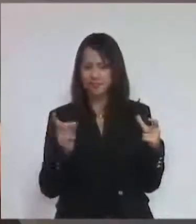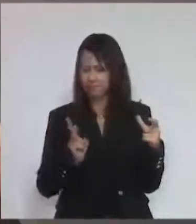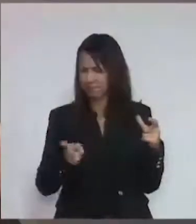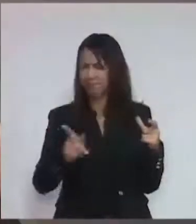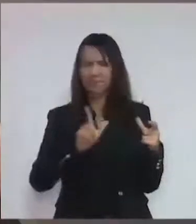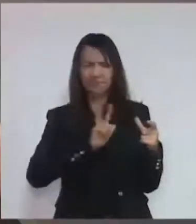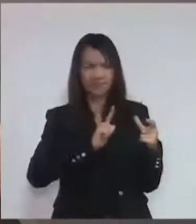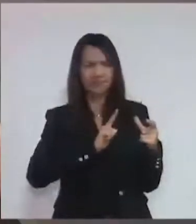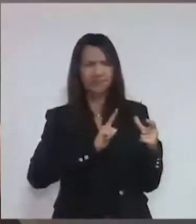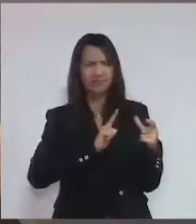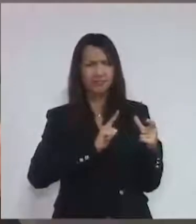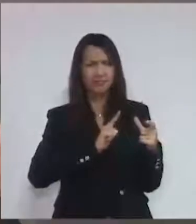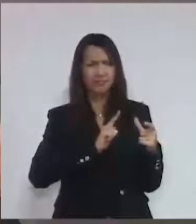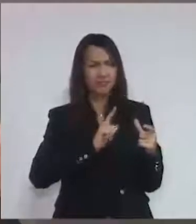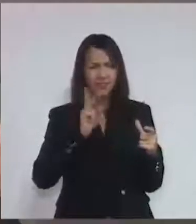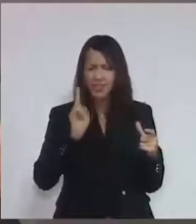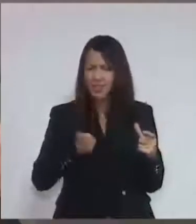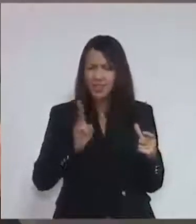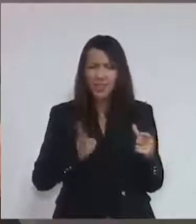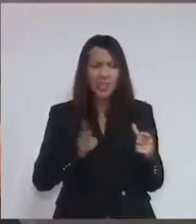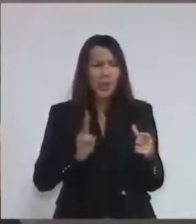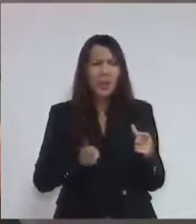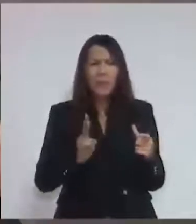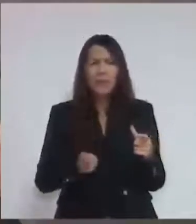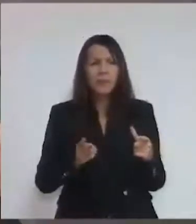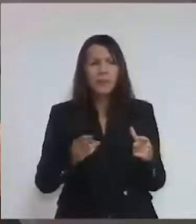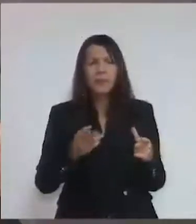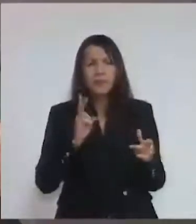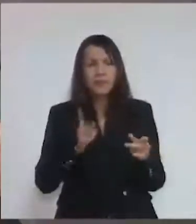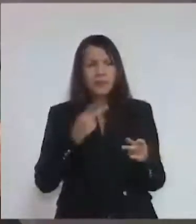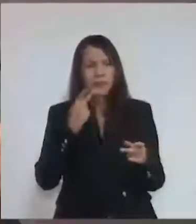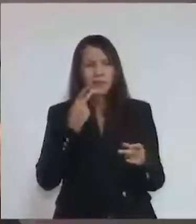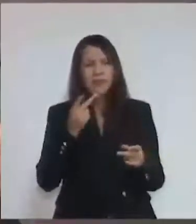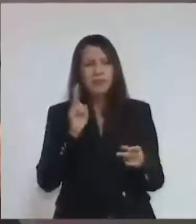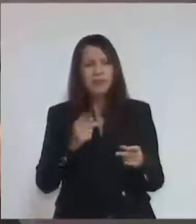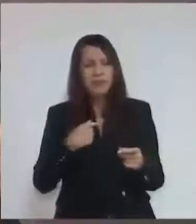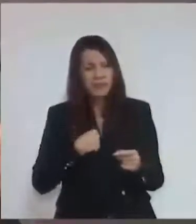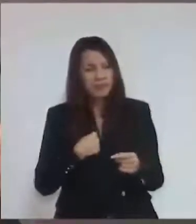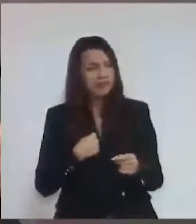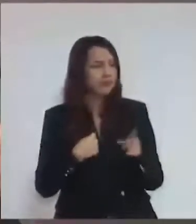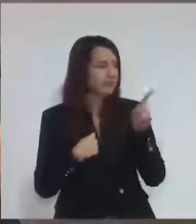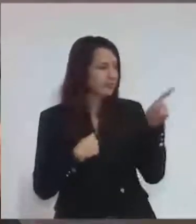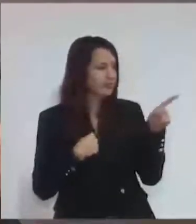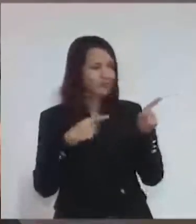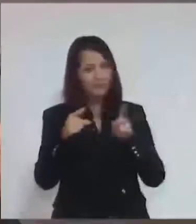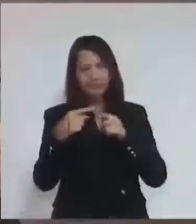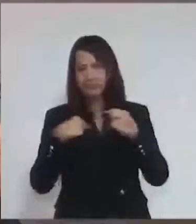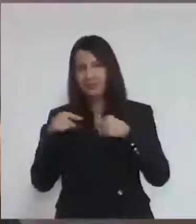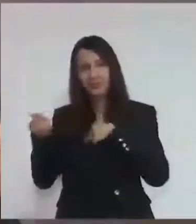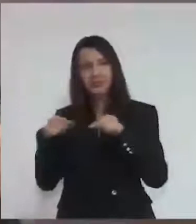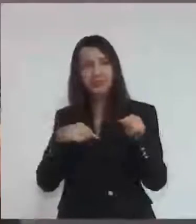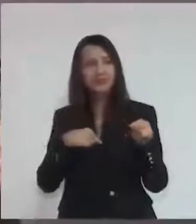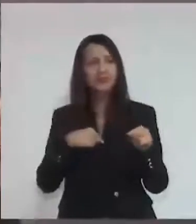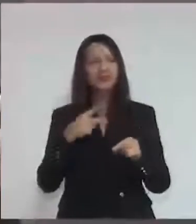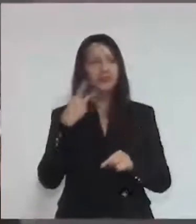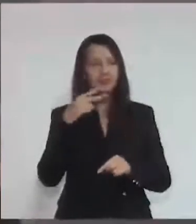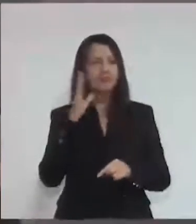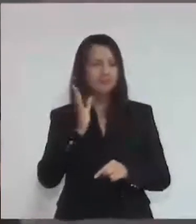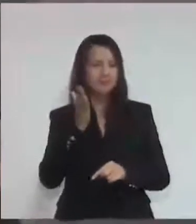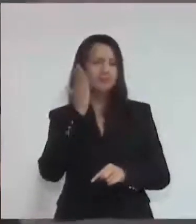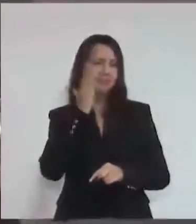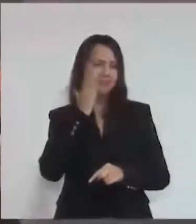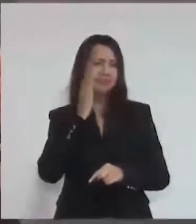bate na mesma tecla que eu, ele, ele e vários outros vereadores sabemos